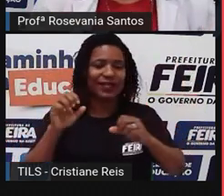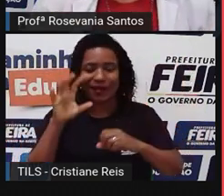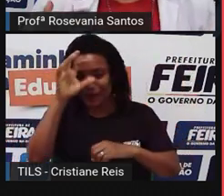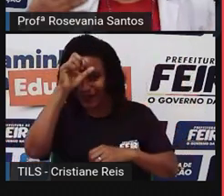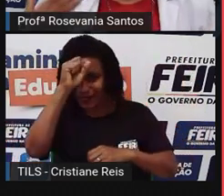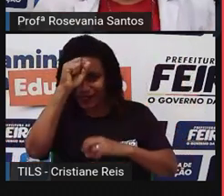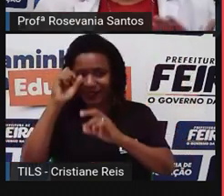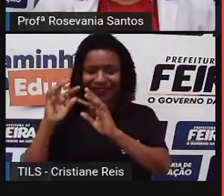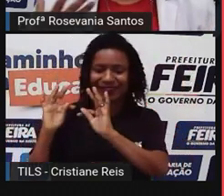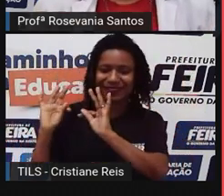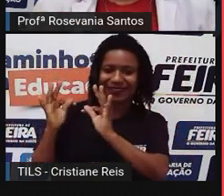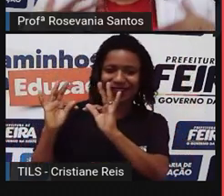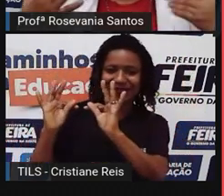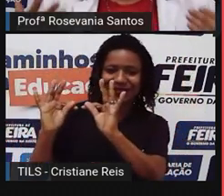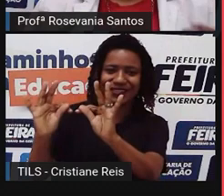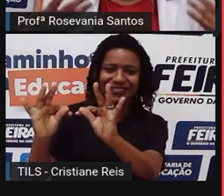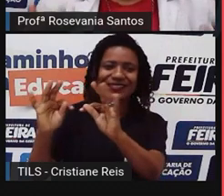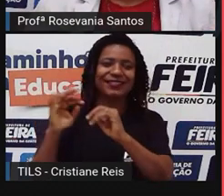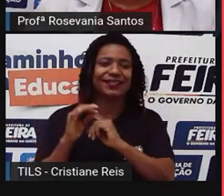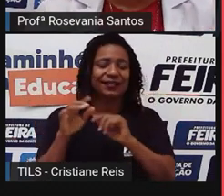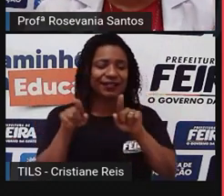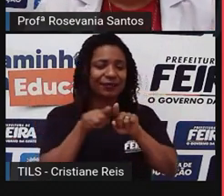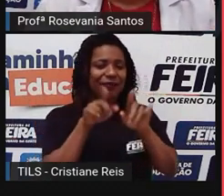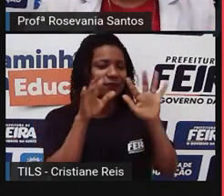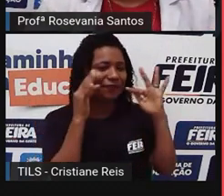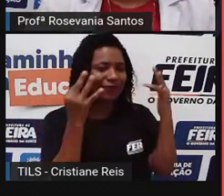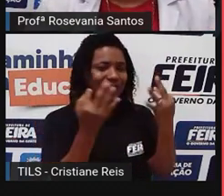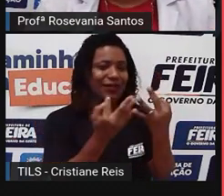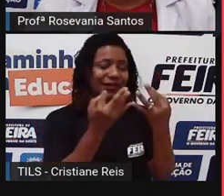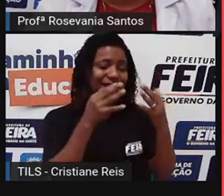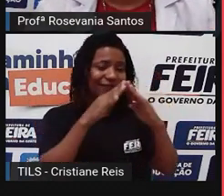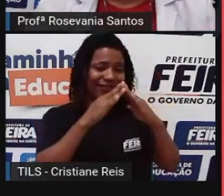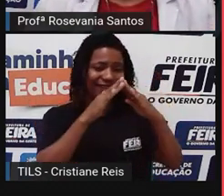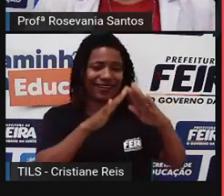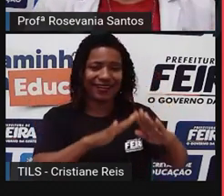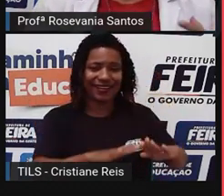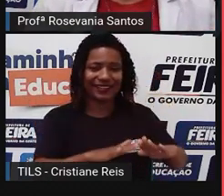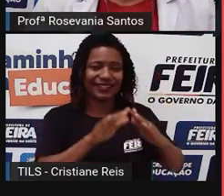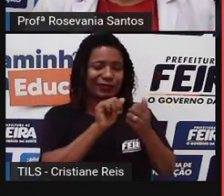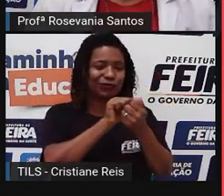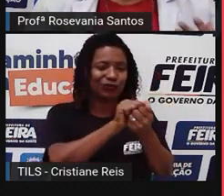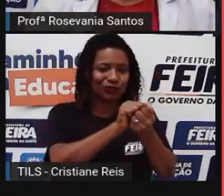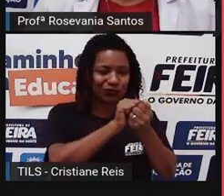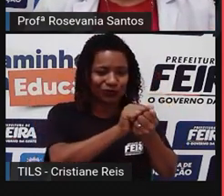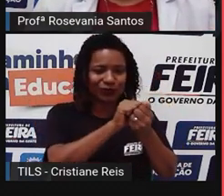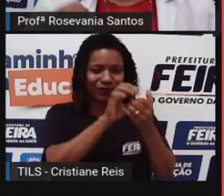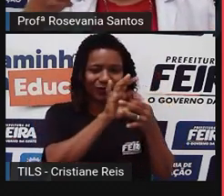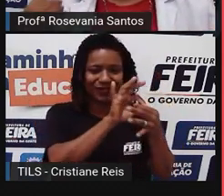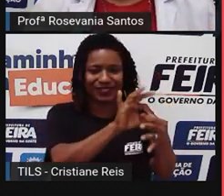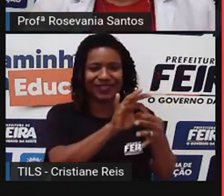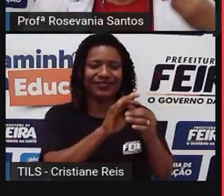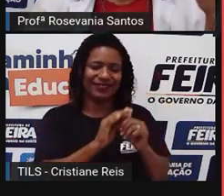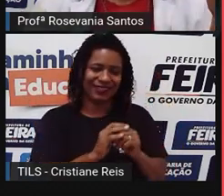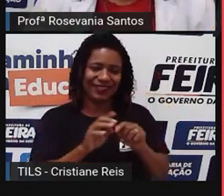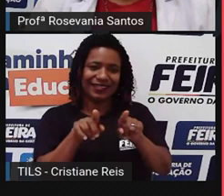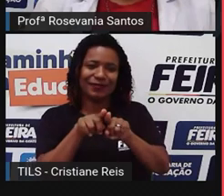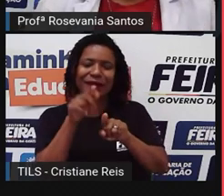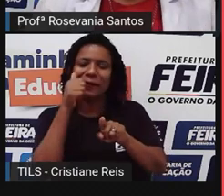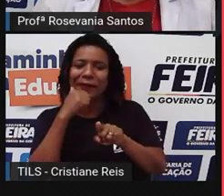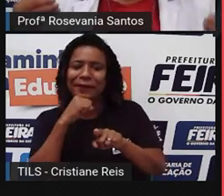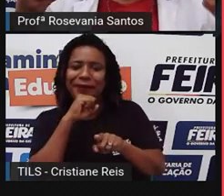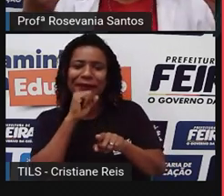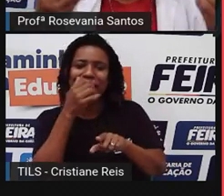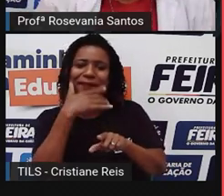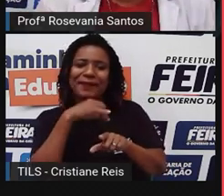Aprenderam a curtir as pessoas que vocês gostam, né? De forma diferente. Aprenderam o valor de ter o papai, de ter a